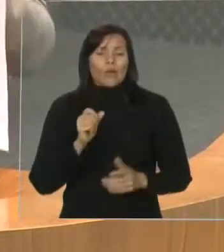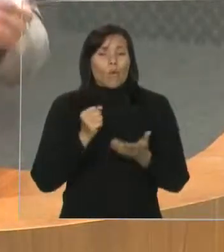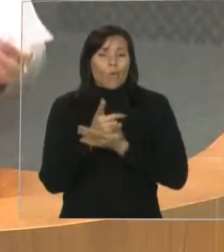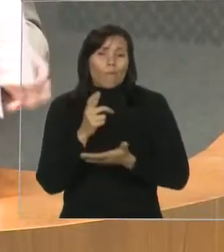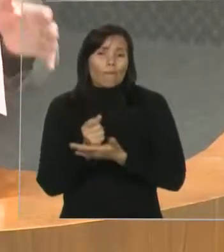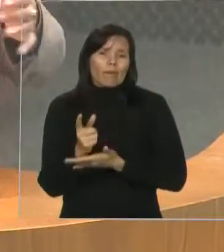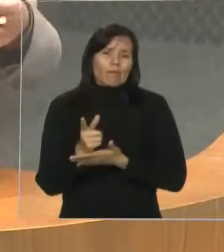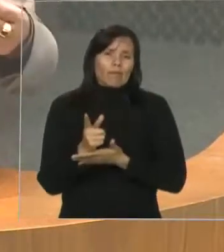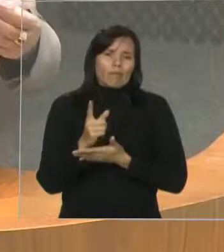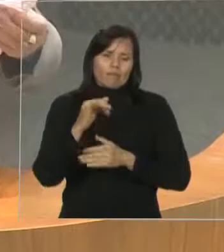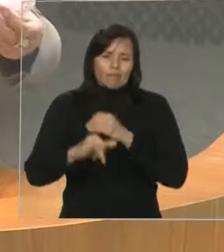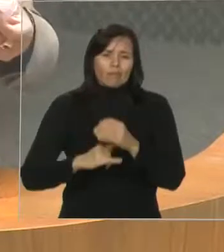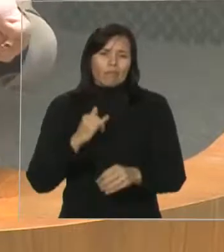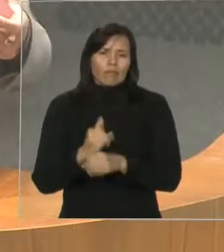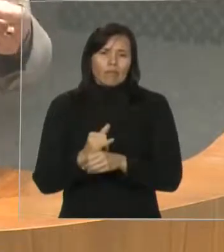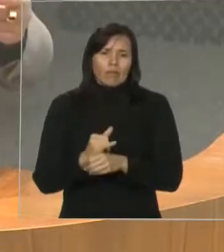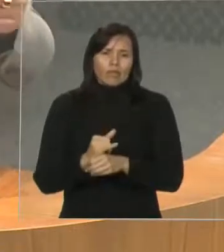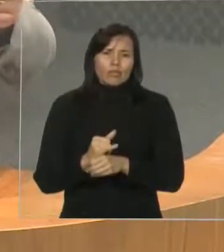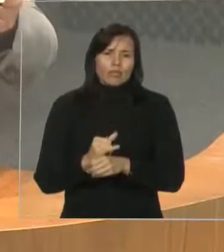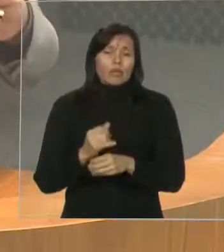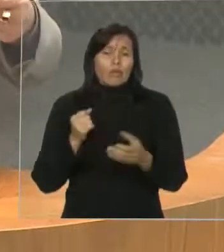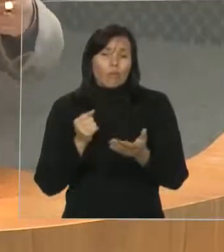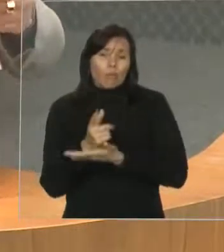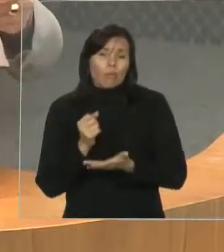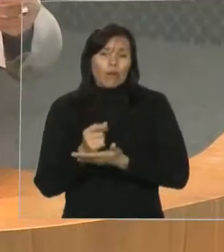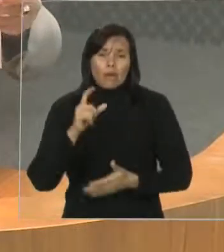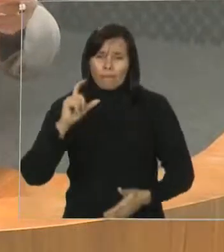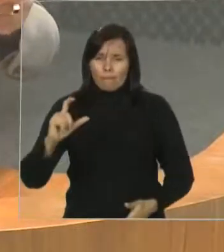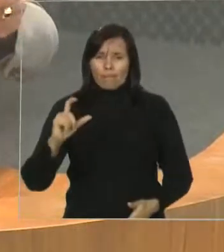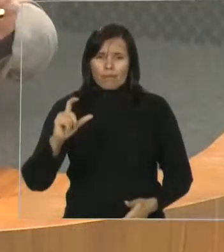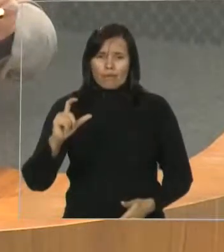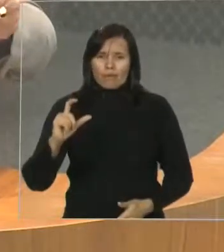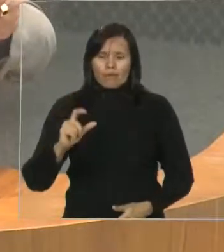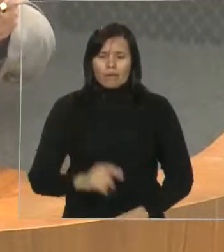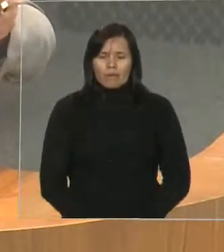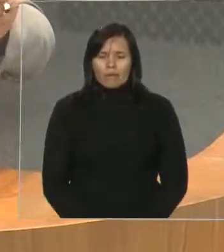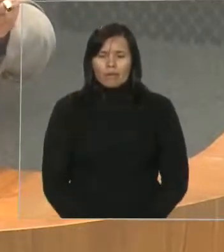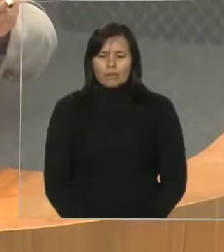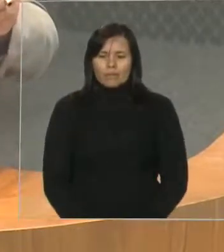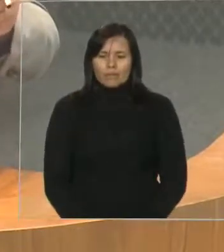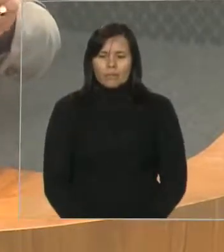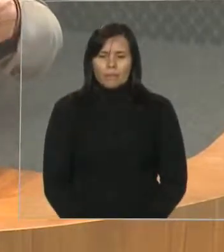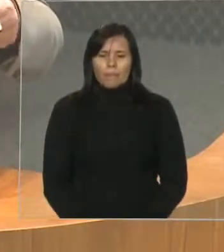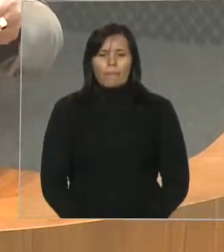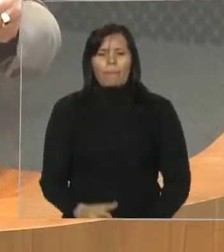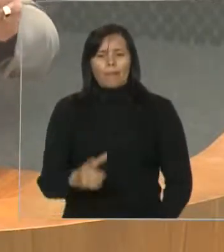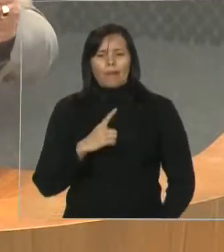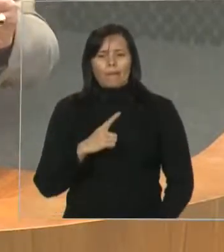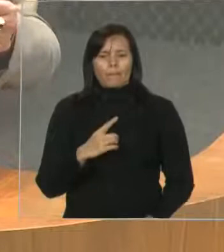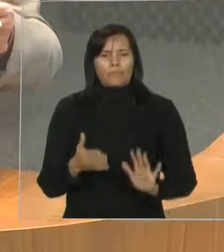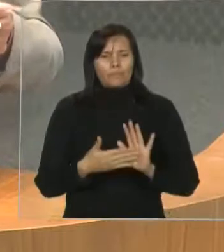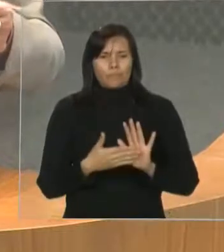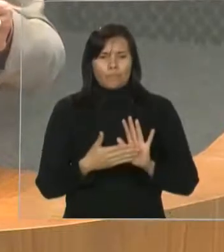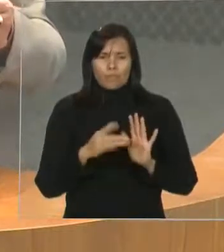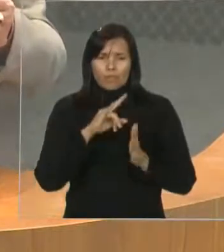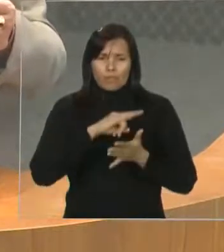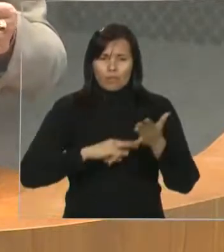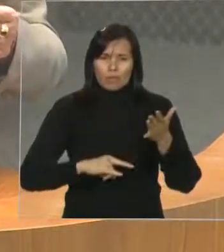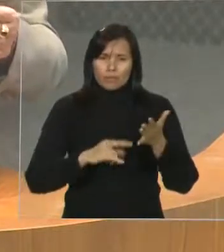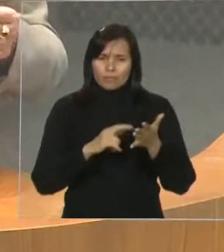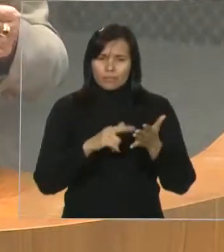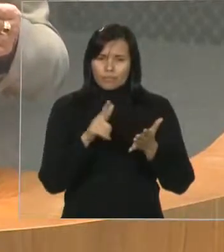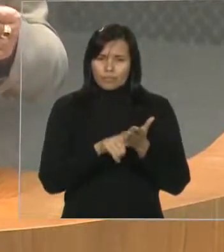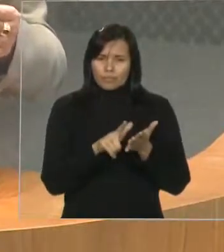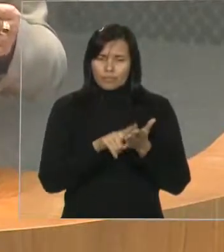está aqui um laudo de vistoria que, inclusive, nos foi encaminhado pelo PROCOR, que nos